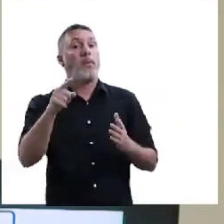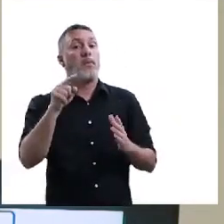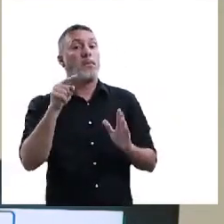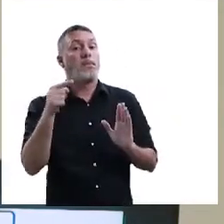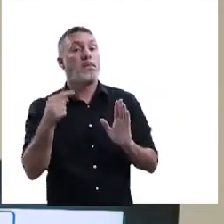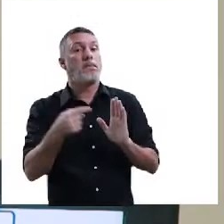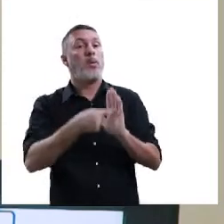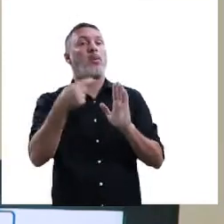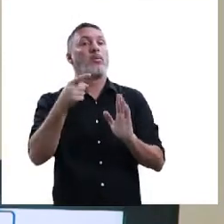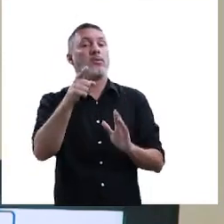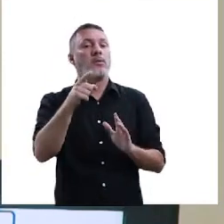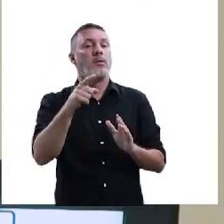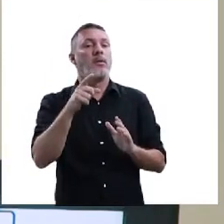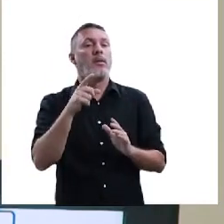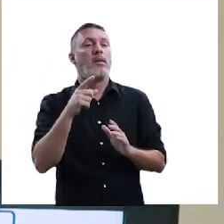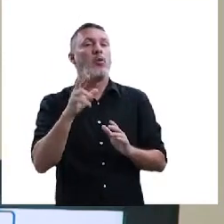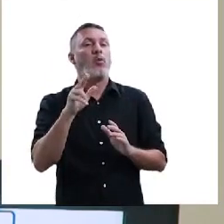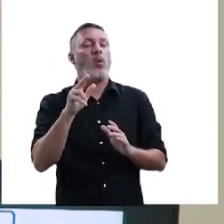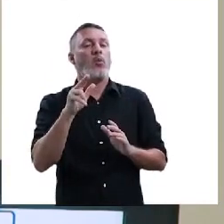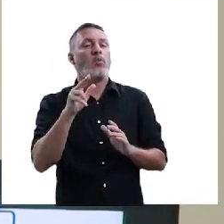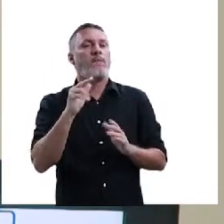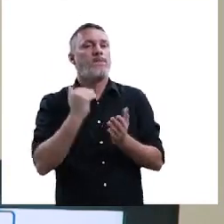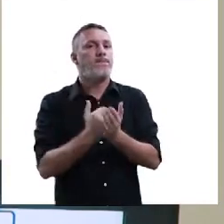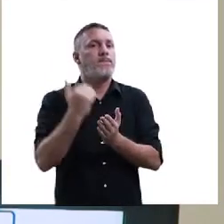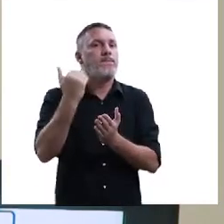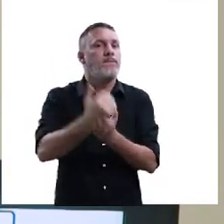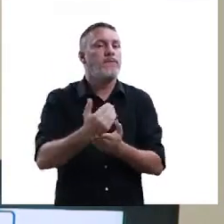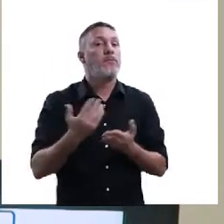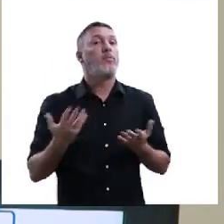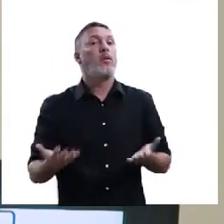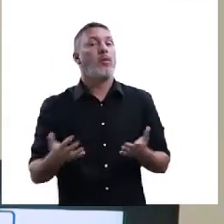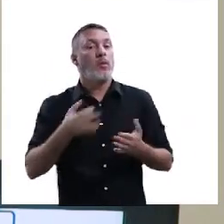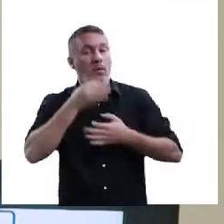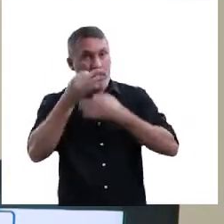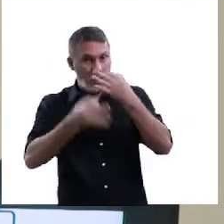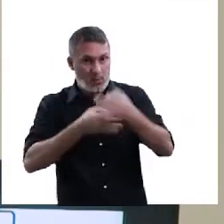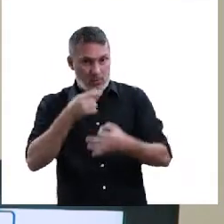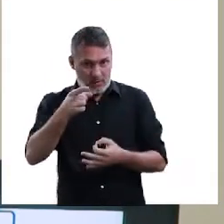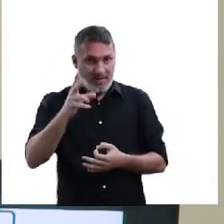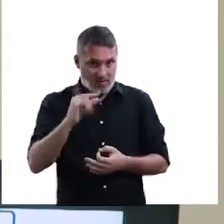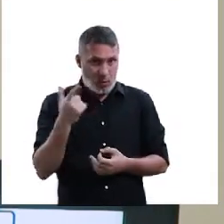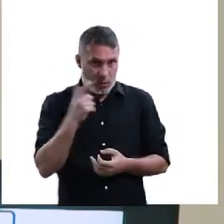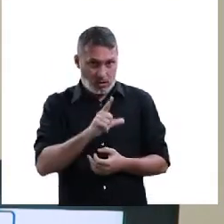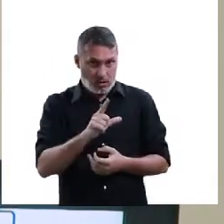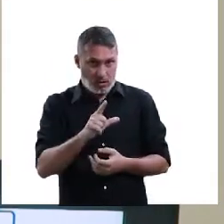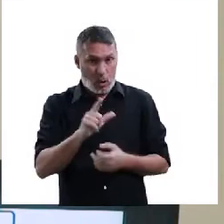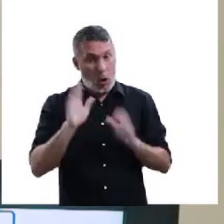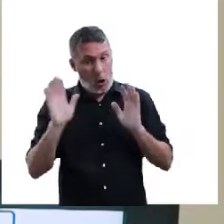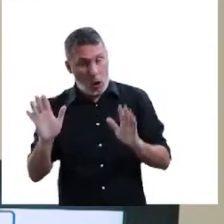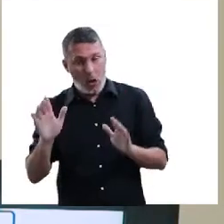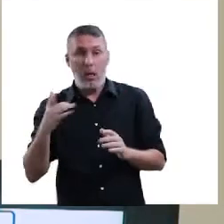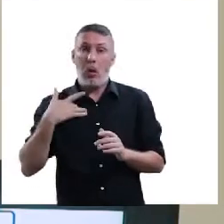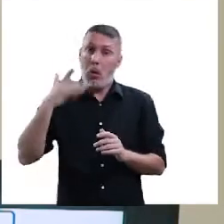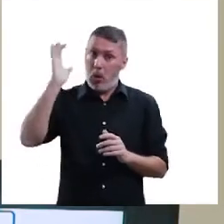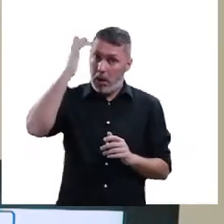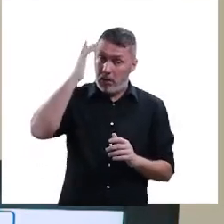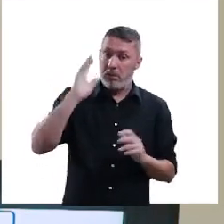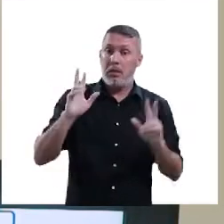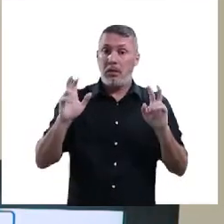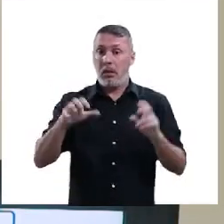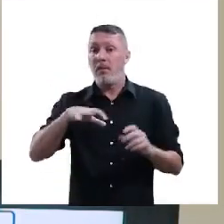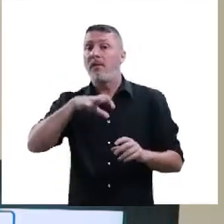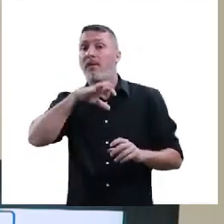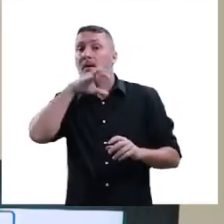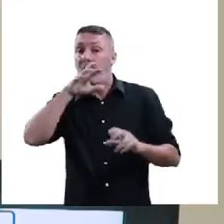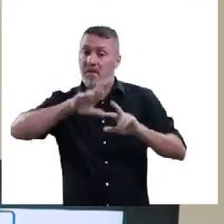qual o caminho você vai percorrer para argumentar. Será que realmente você vai conseguir percorrer um caminho desse? Falar, olha, olha, as questões,